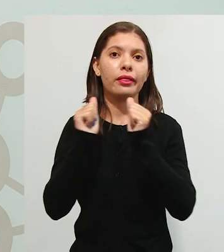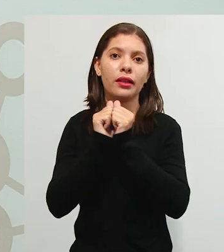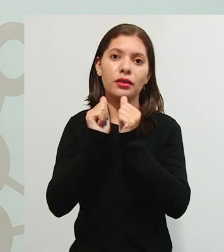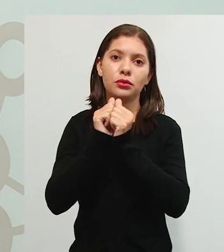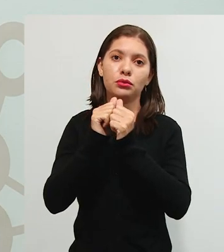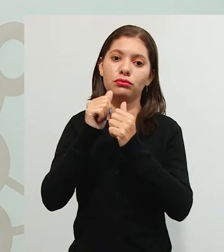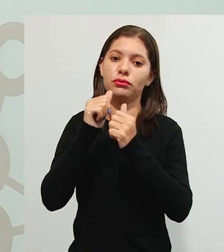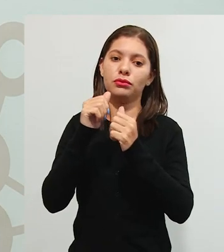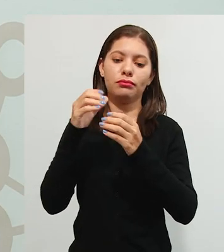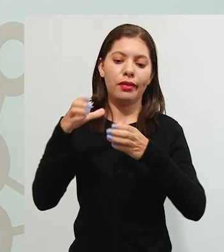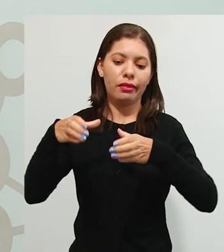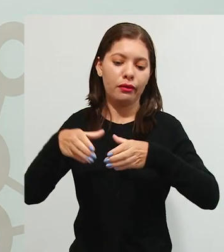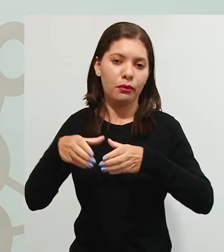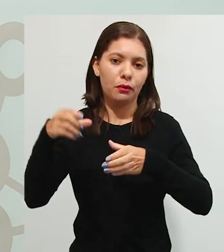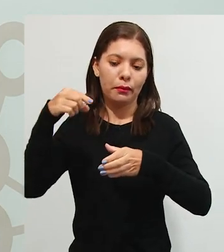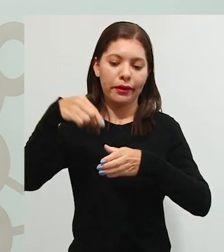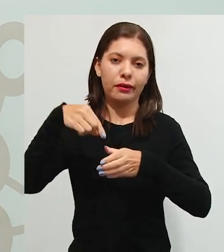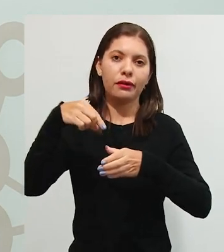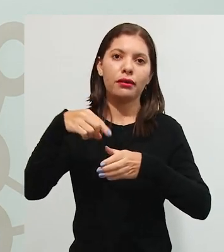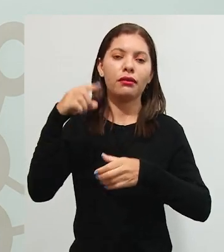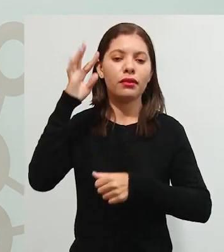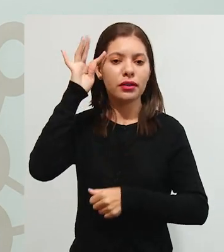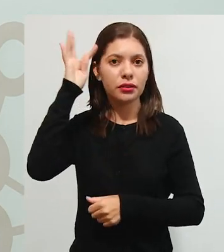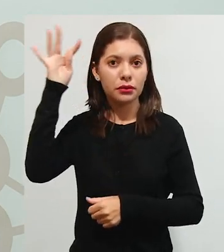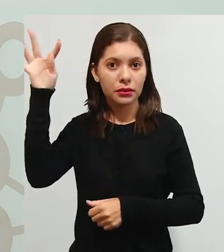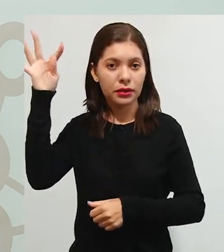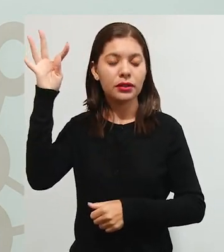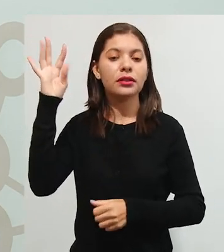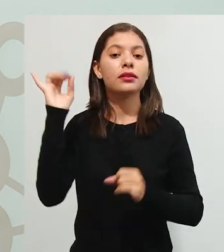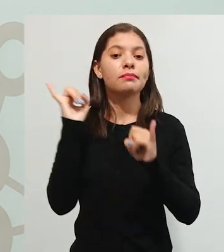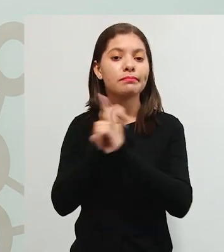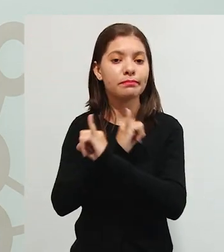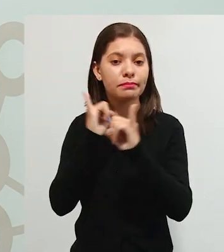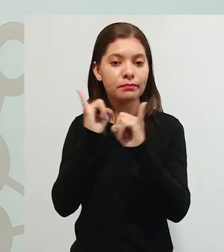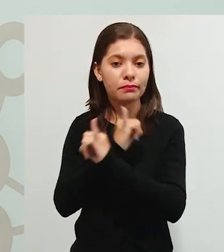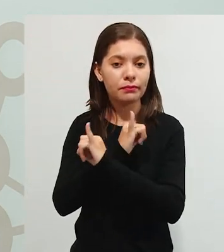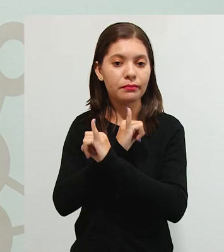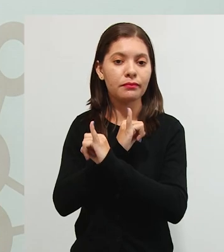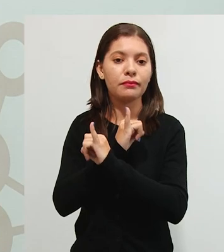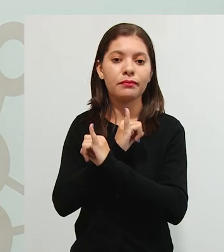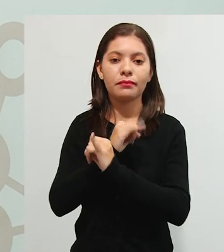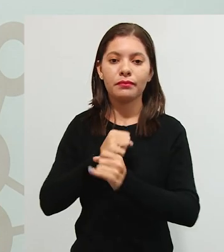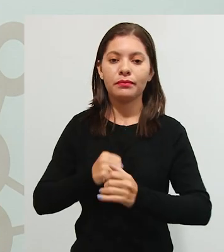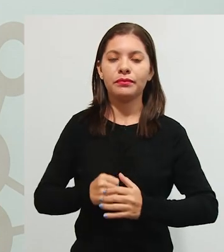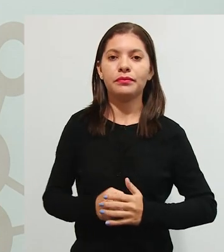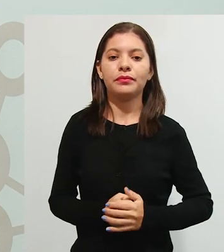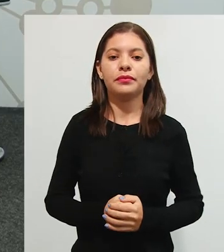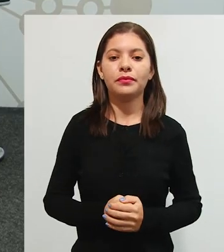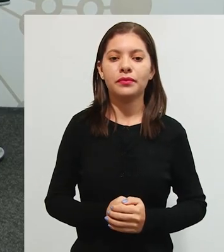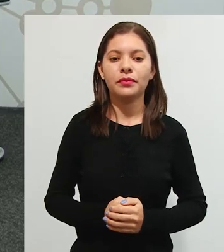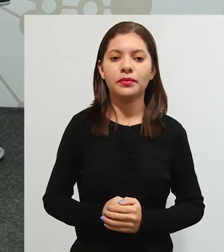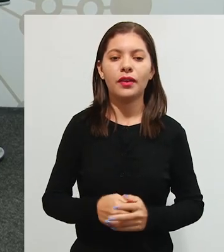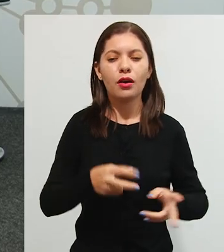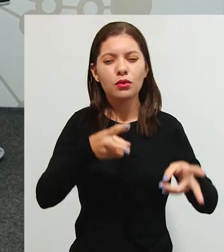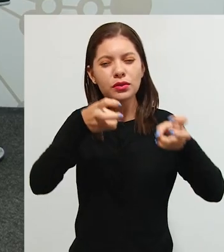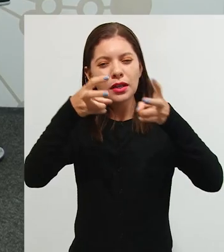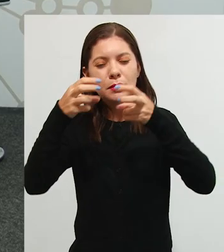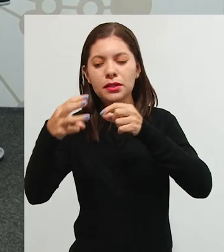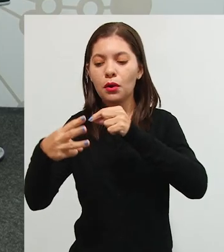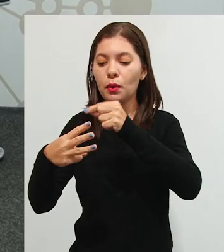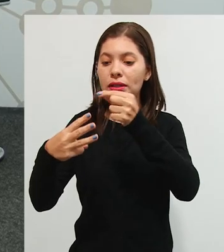teorias interacionistas, mas que nenhuma dessas concepções deixou de existir, né professora?